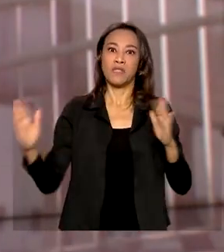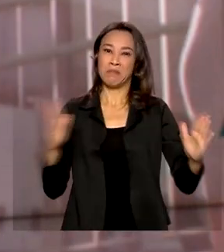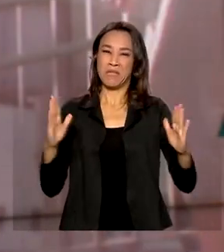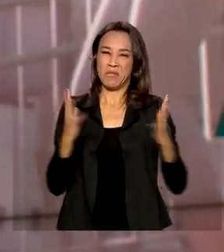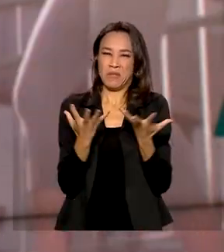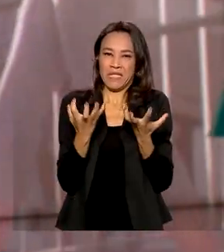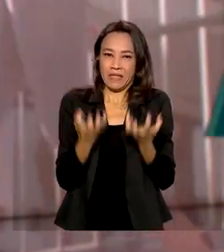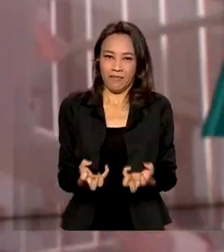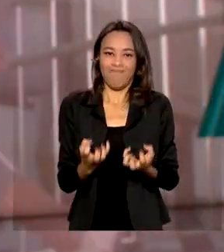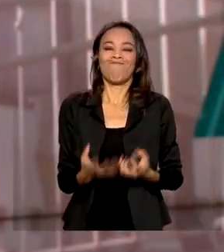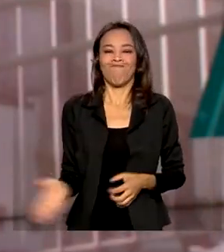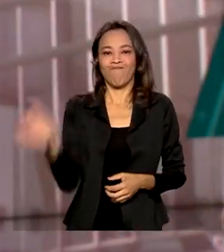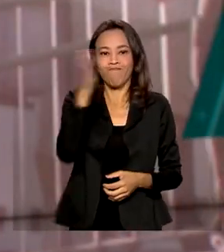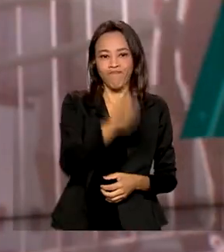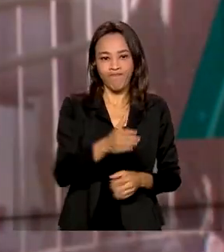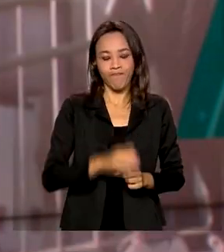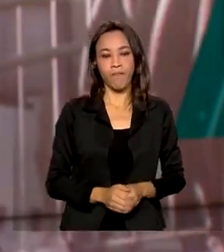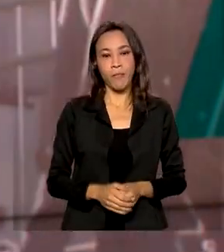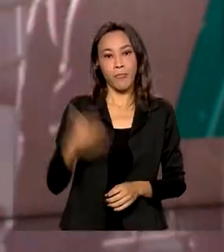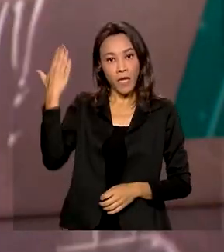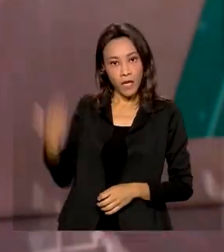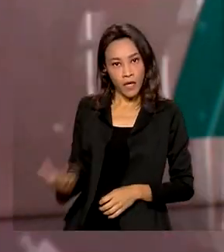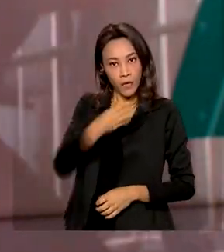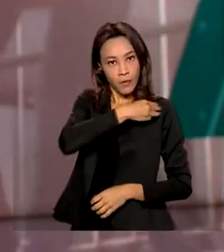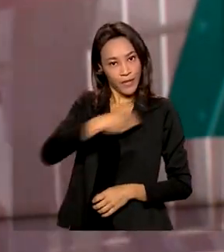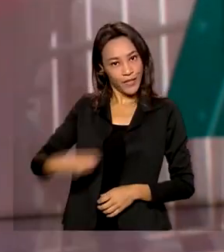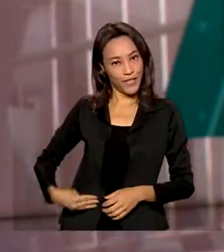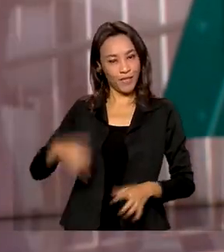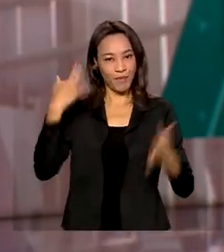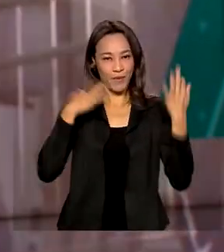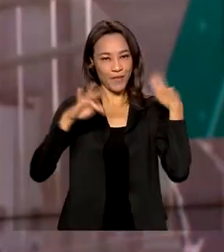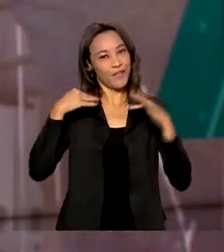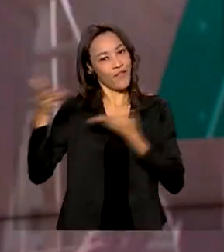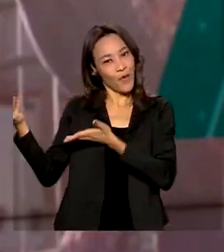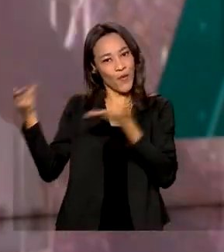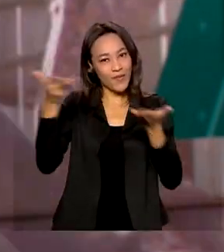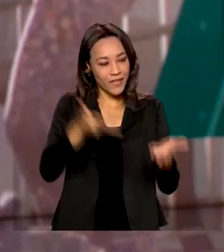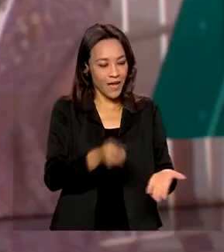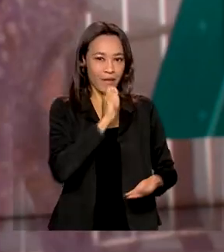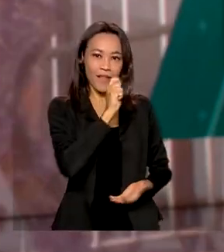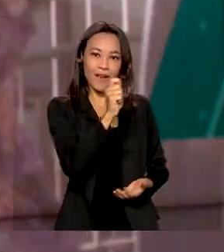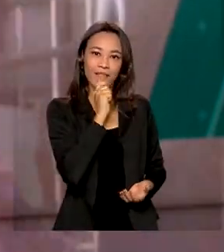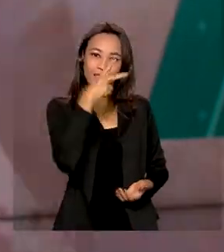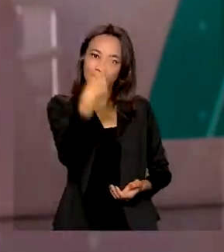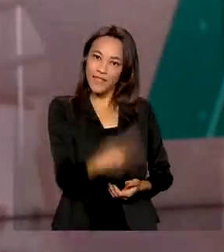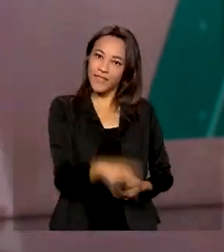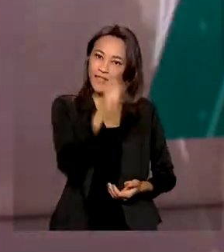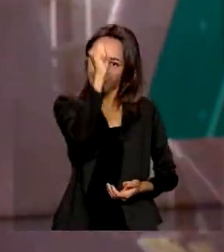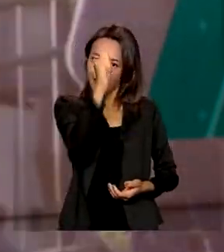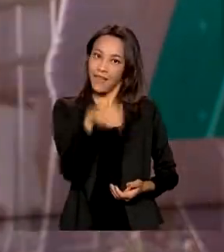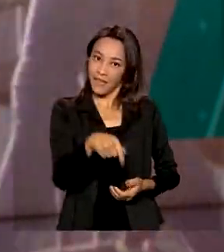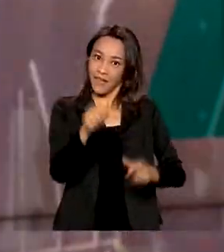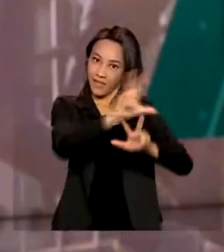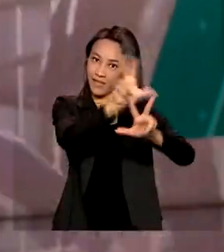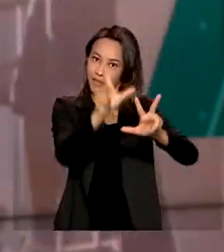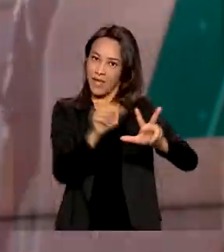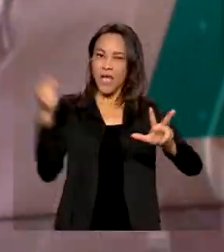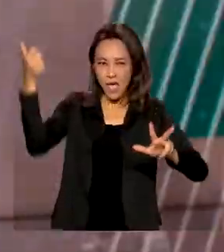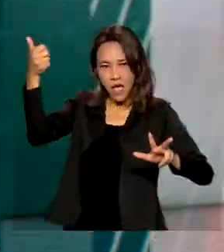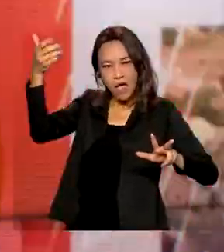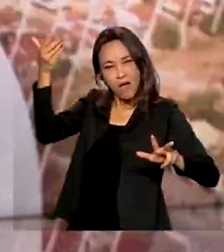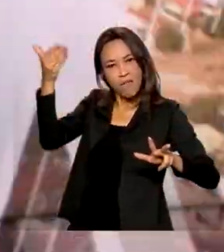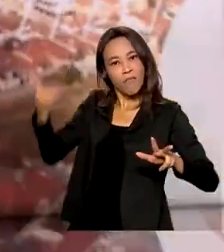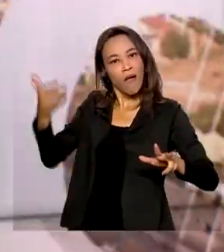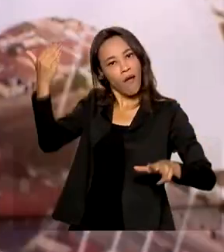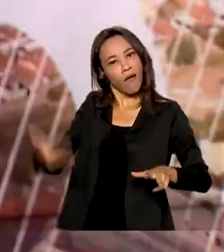E o ministro do Turismo, Gilson Machado, foi o convidado do programa Sem Censura aqui da TV Brasil. Segundo ele, o setor está